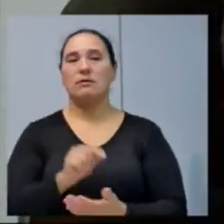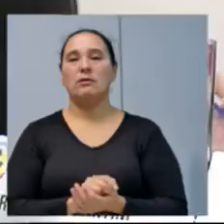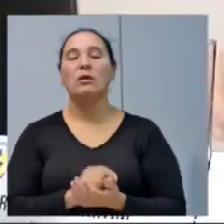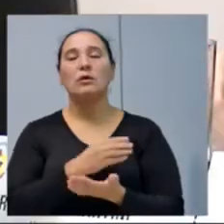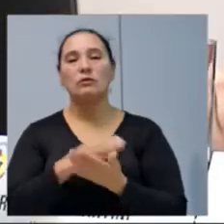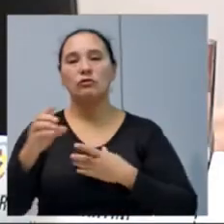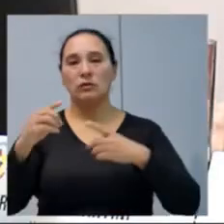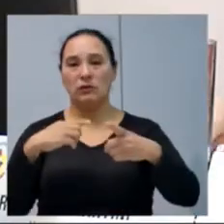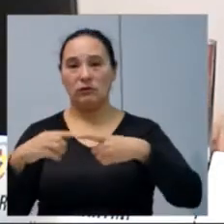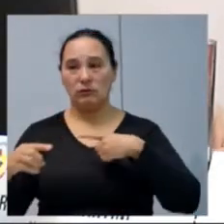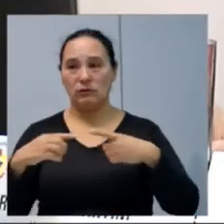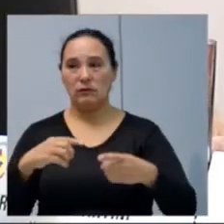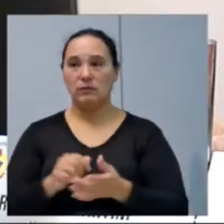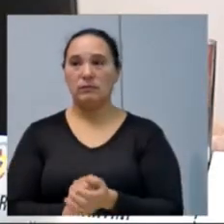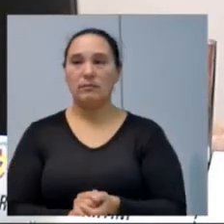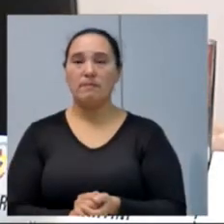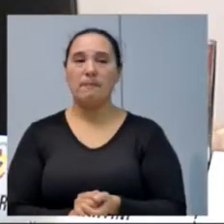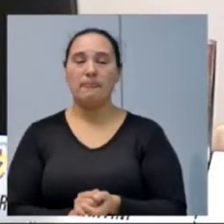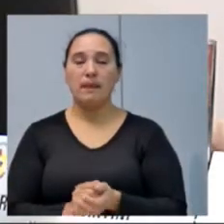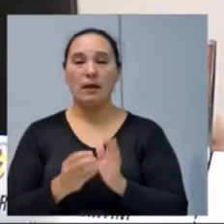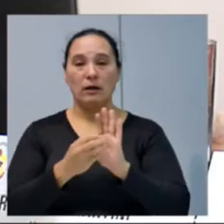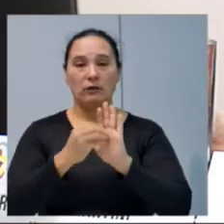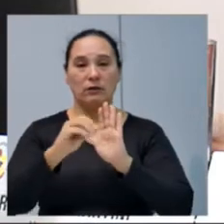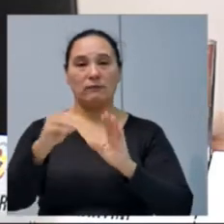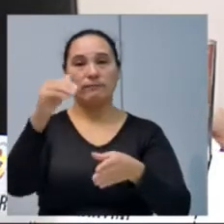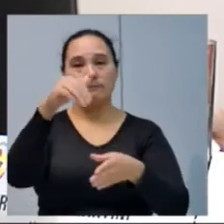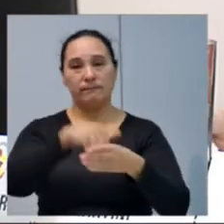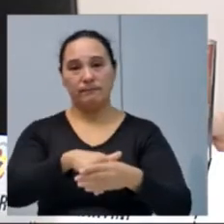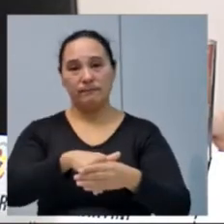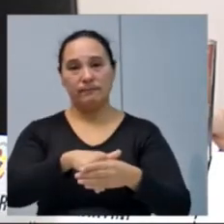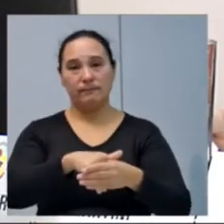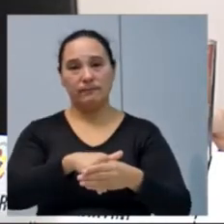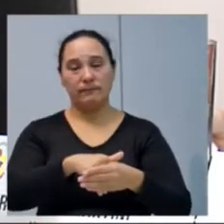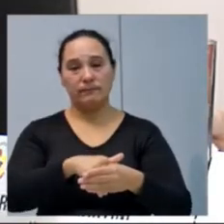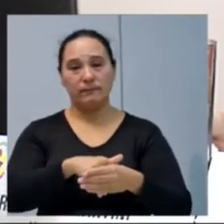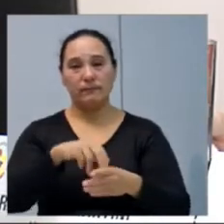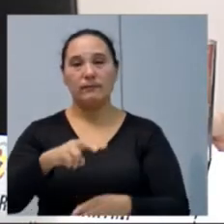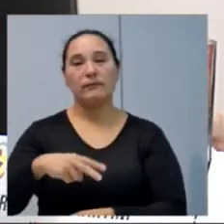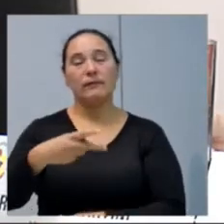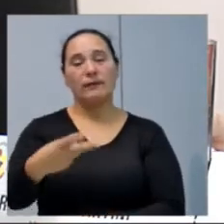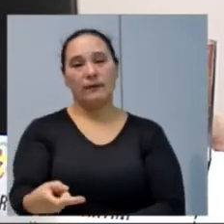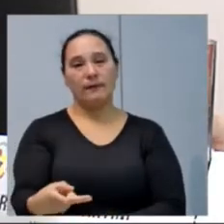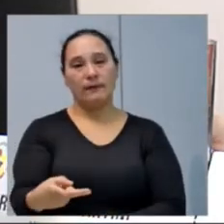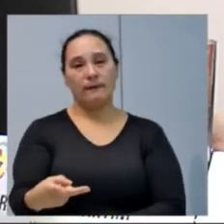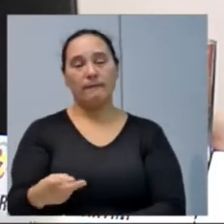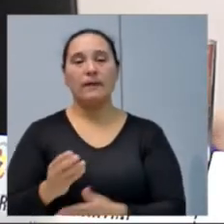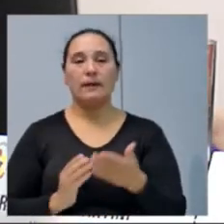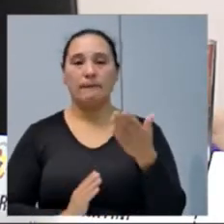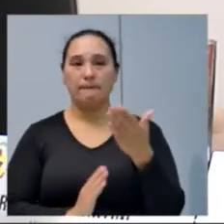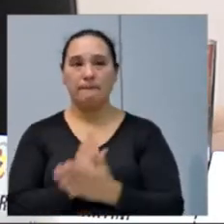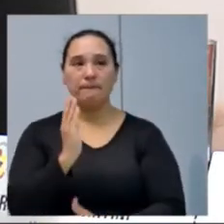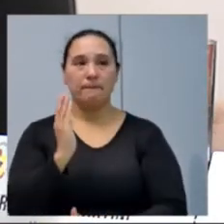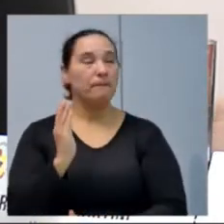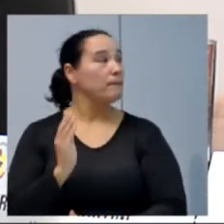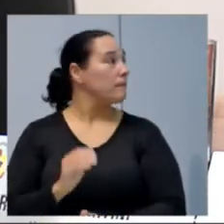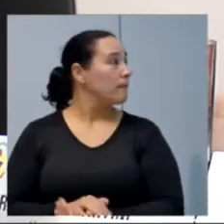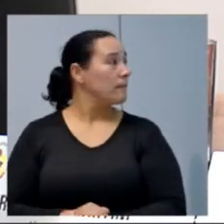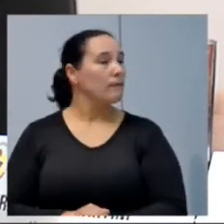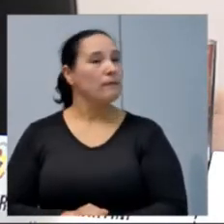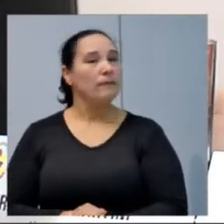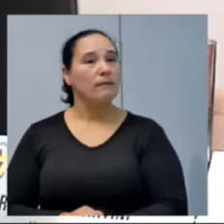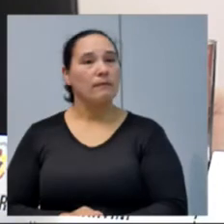Continua a discussão. A indicação está em votação. Os contrários se manifestem. Aprovada por unanimidade.